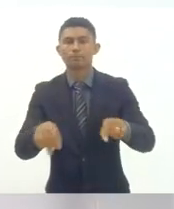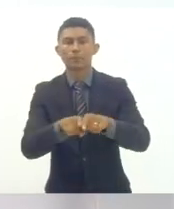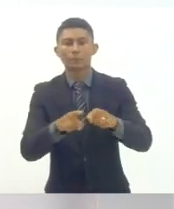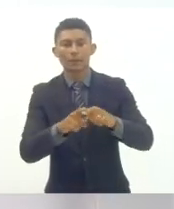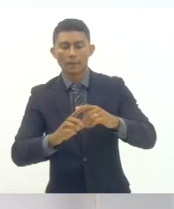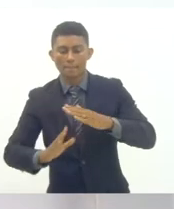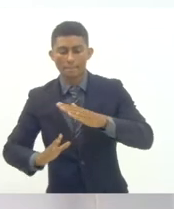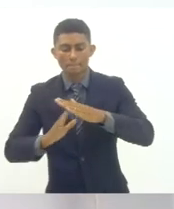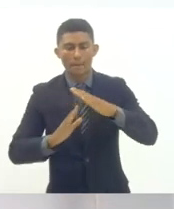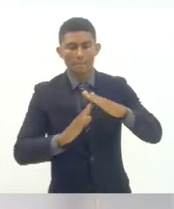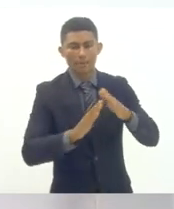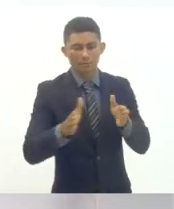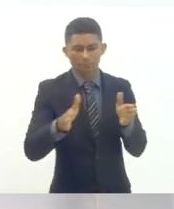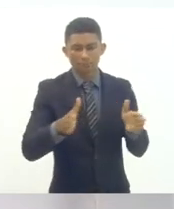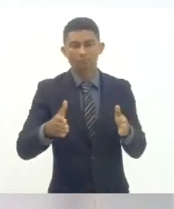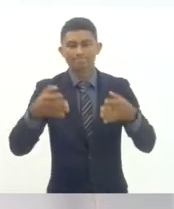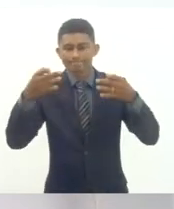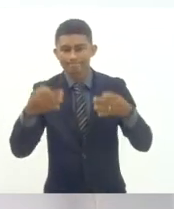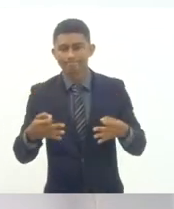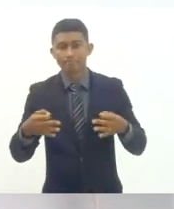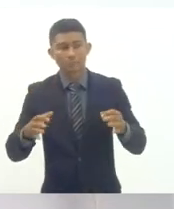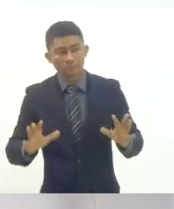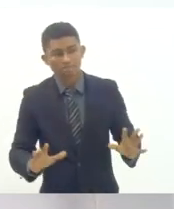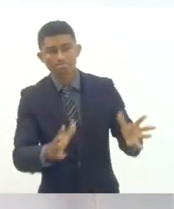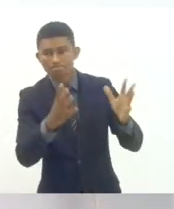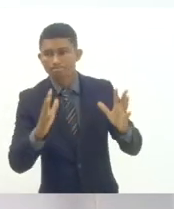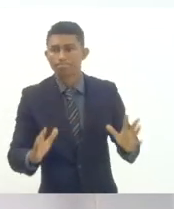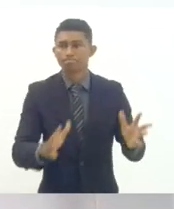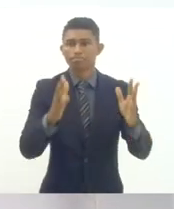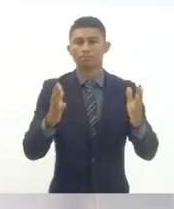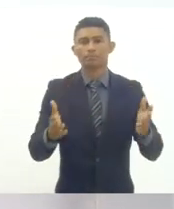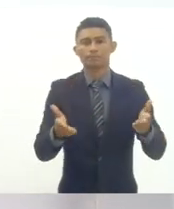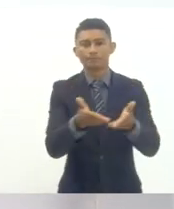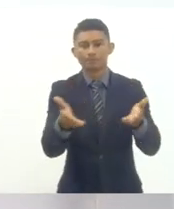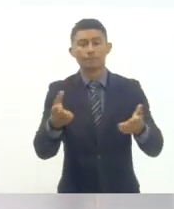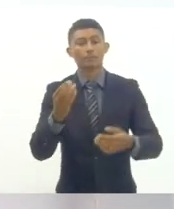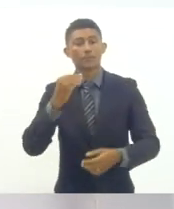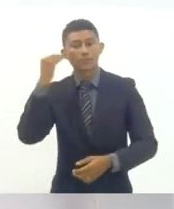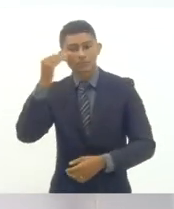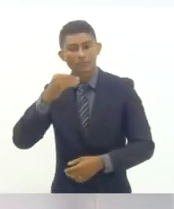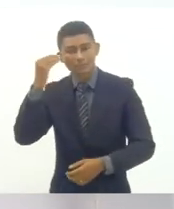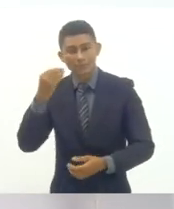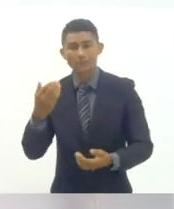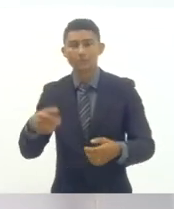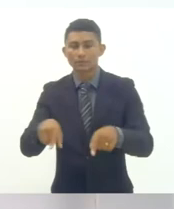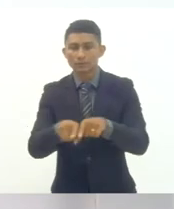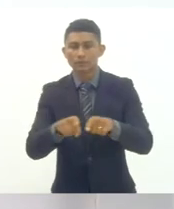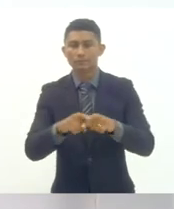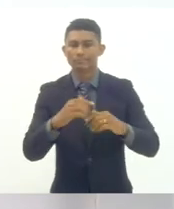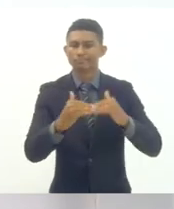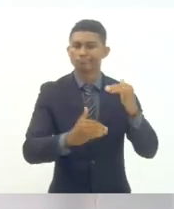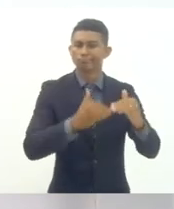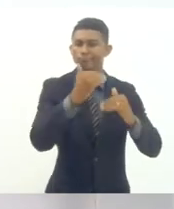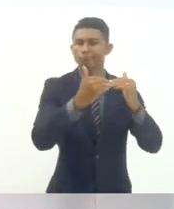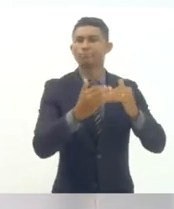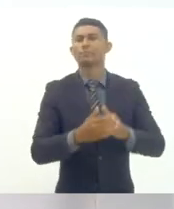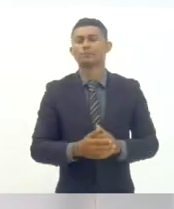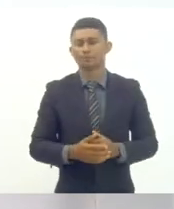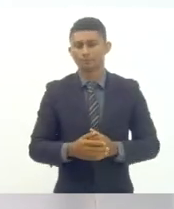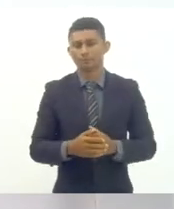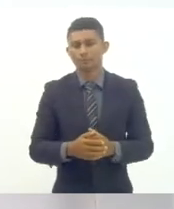governos potencializando incentivos para titulação experiência desempenho atualização e